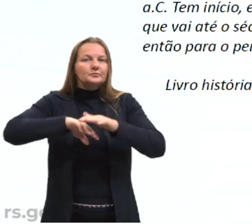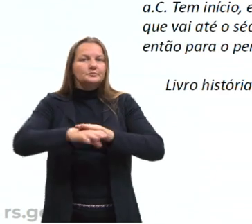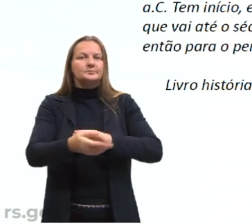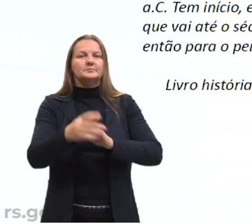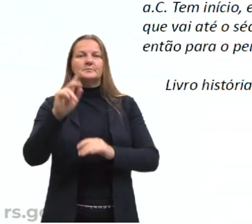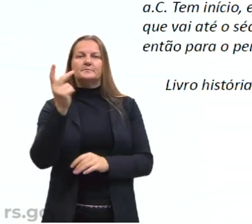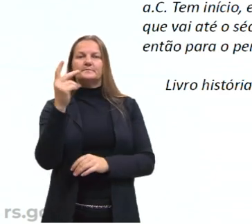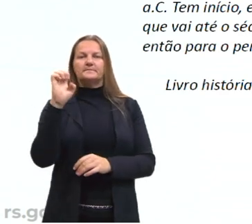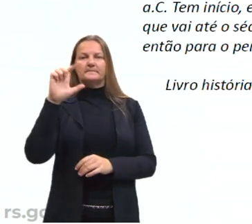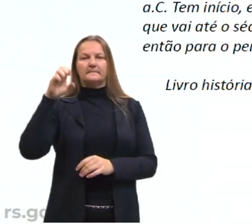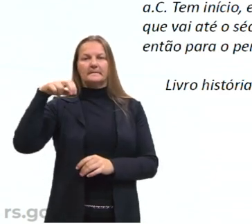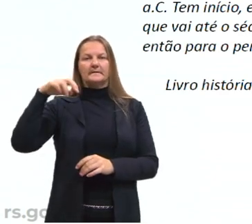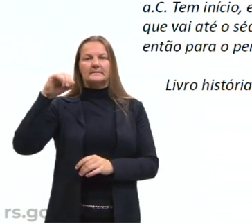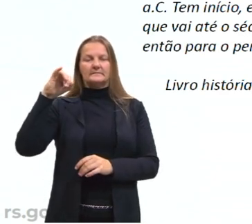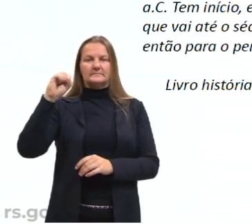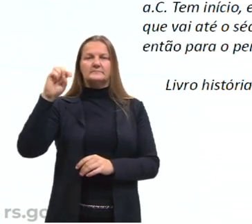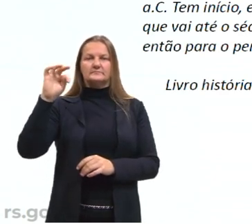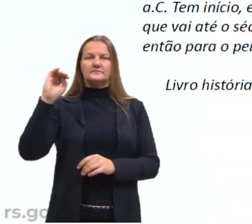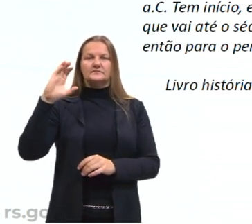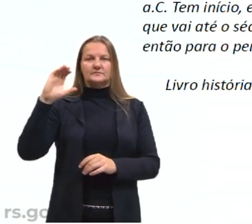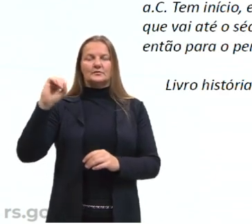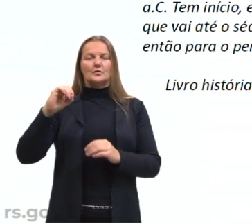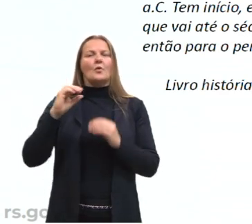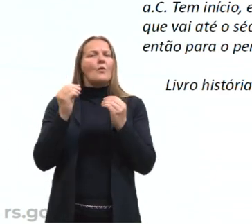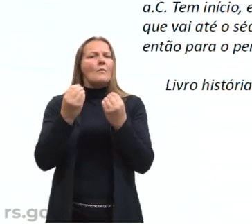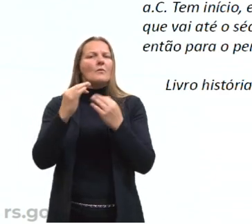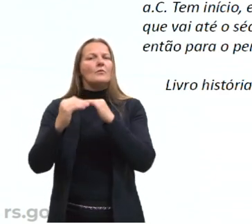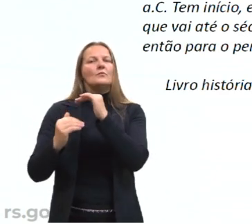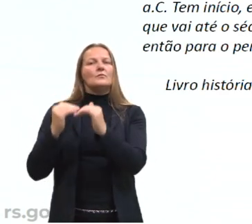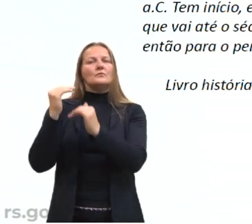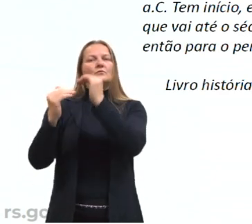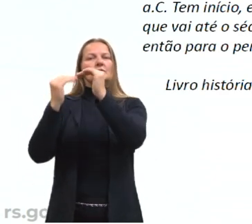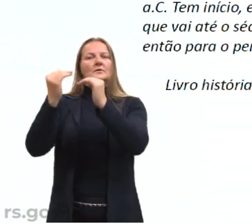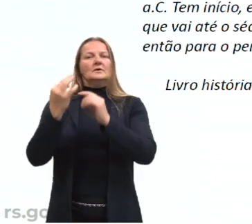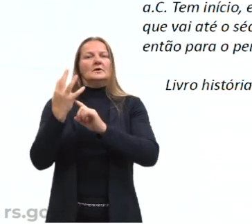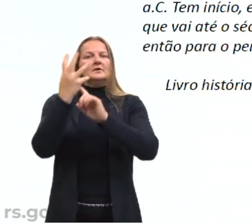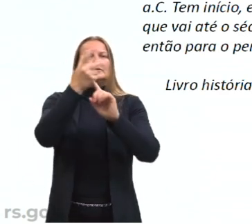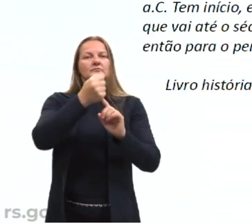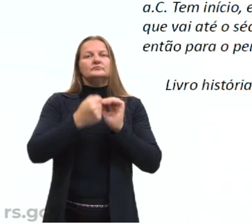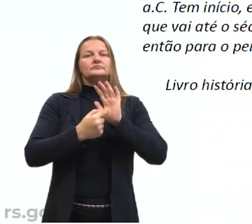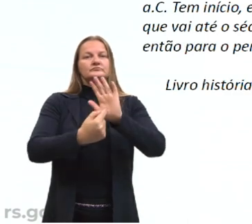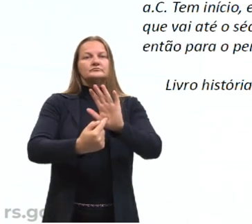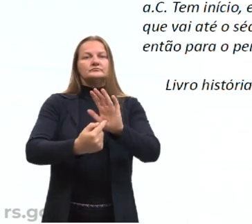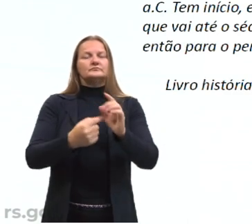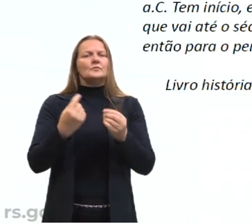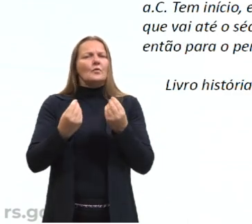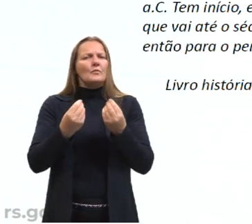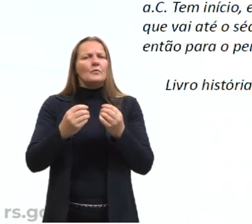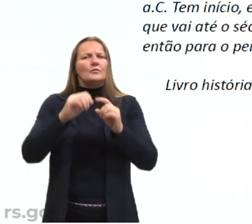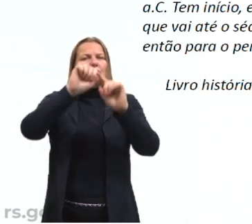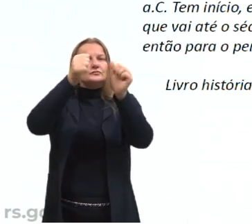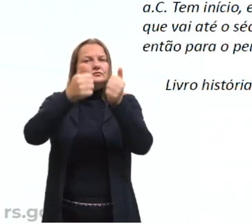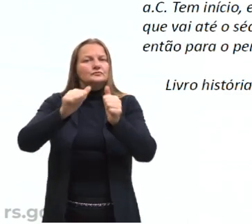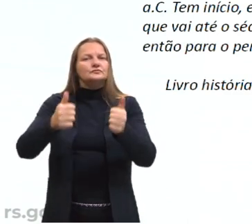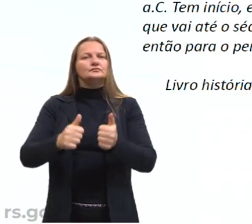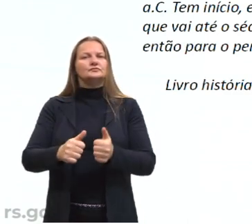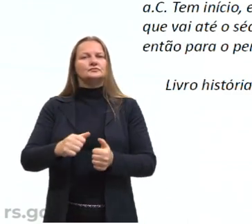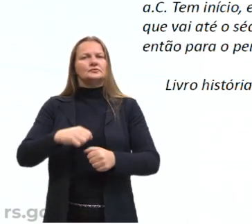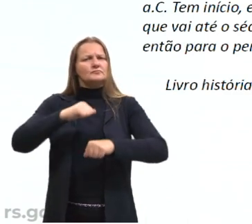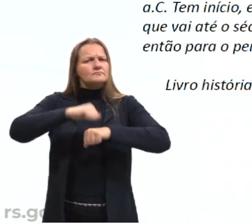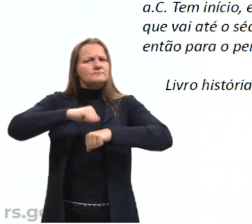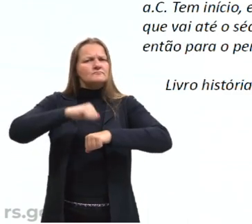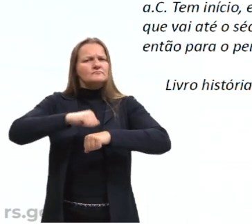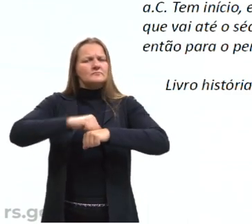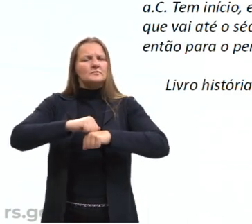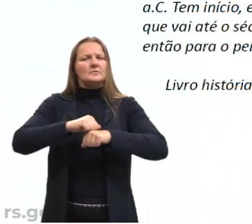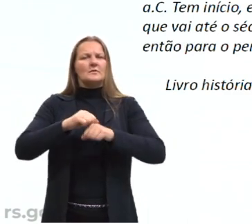pensar nessa linha do tempo e nessa evolução das expressões artísticas, daquela escultura rígida,